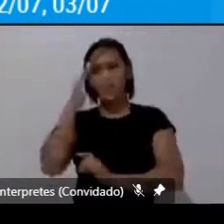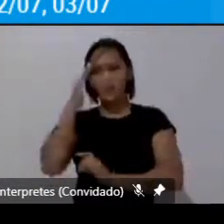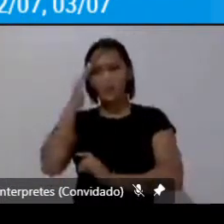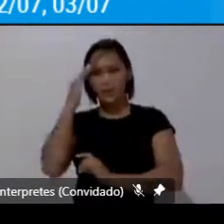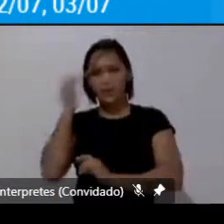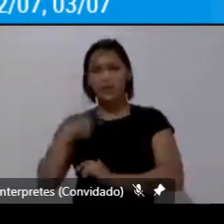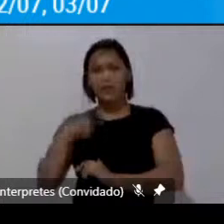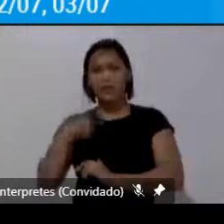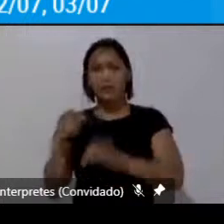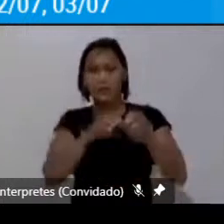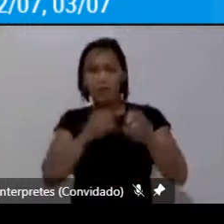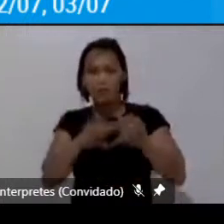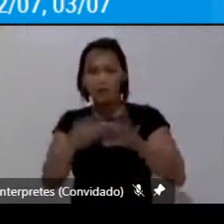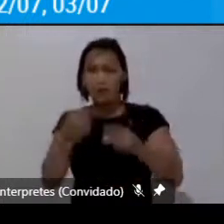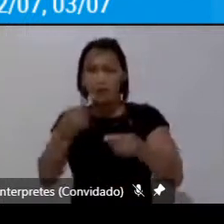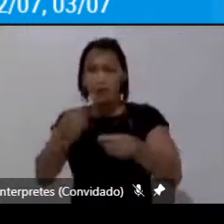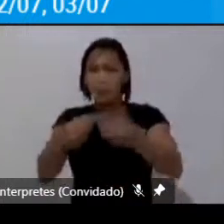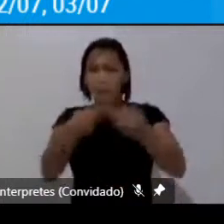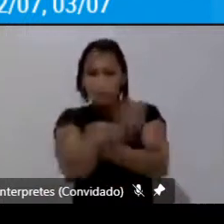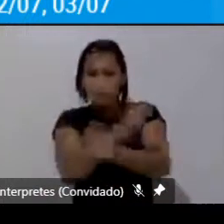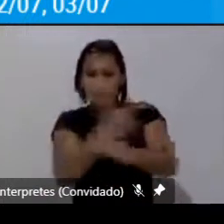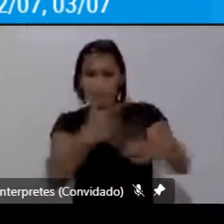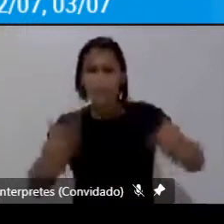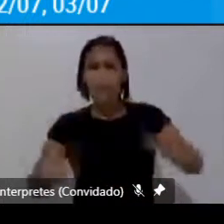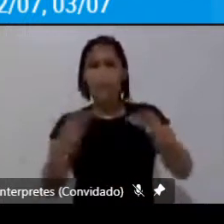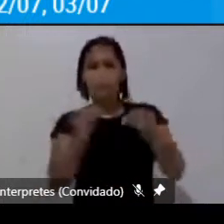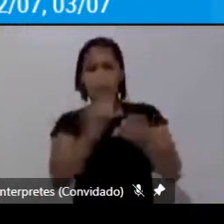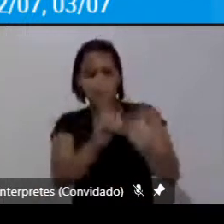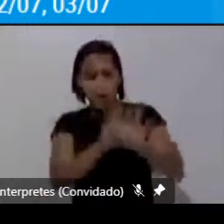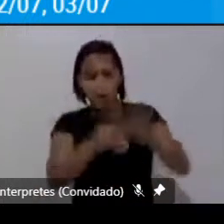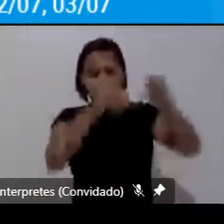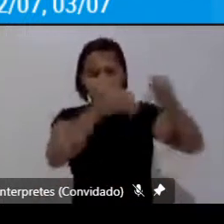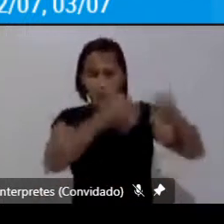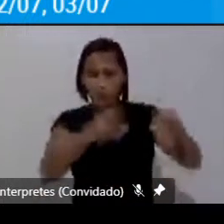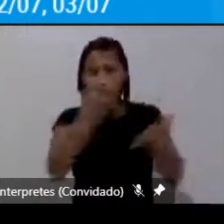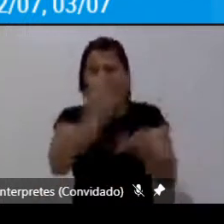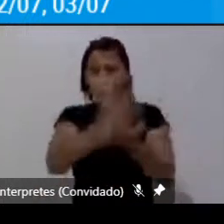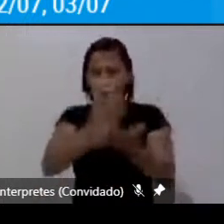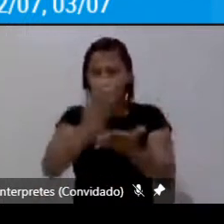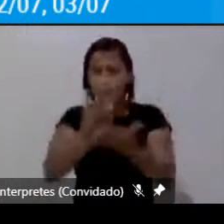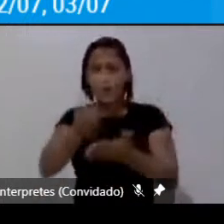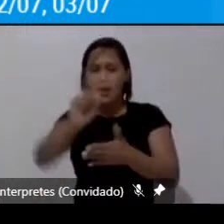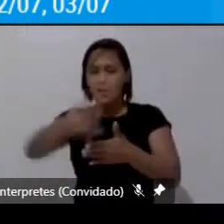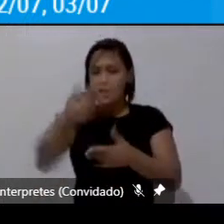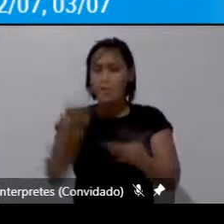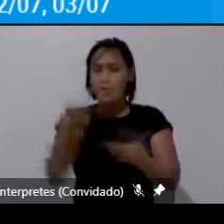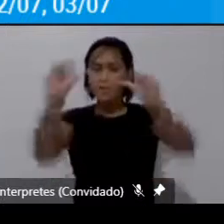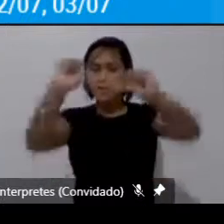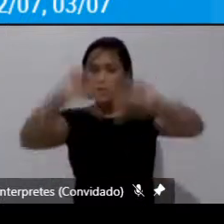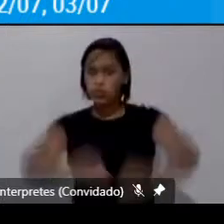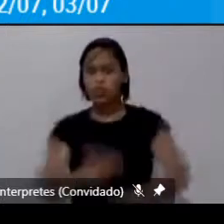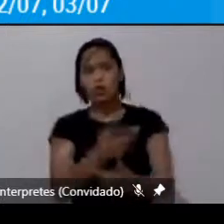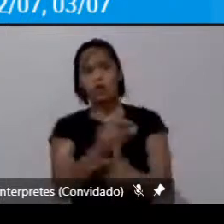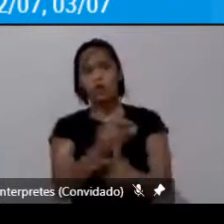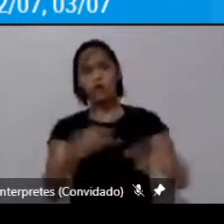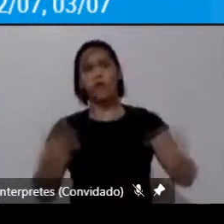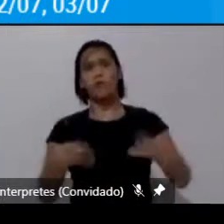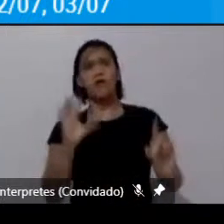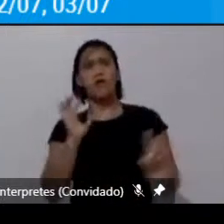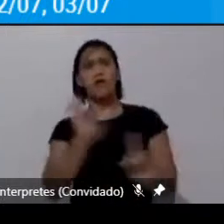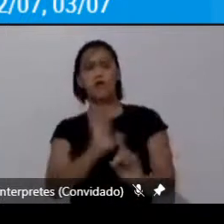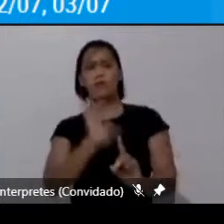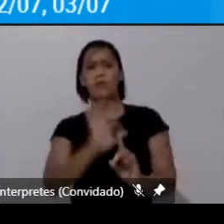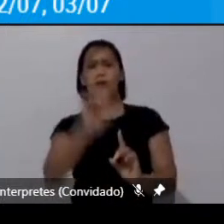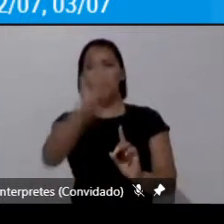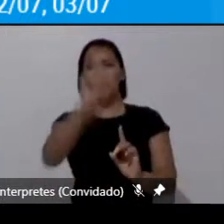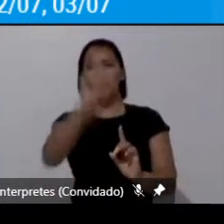tendências da urbanização em termos de dispersão fragmentação que vão tender a piorar esse quadro esses impasses que